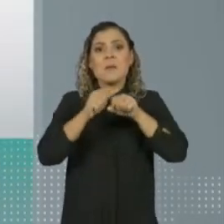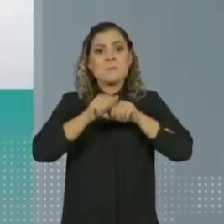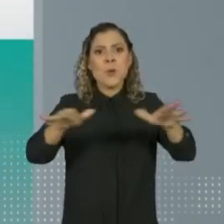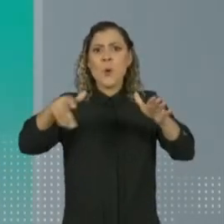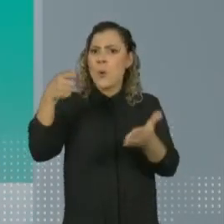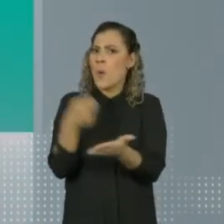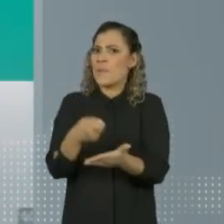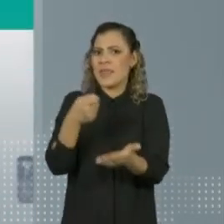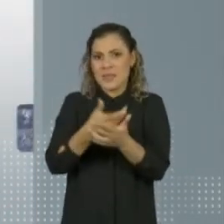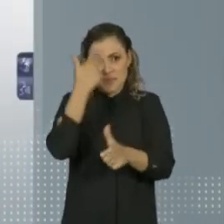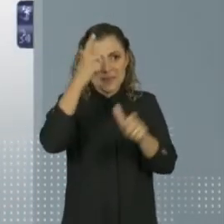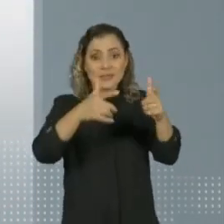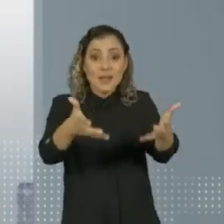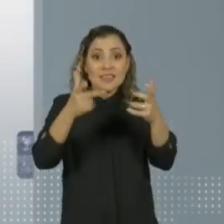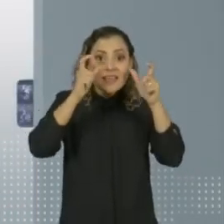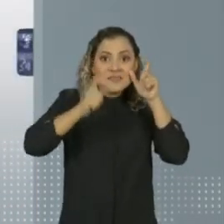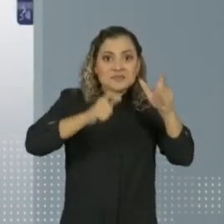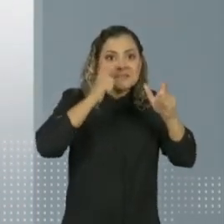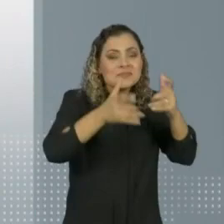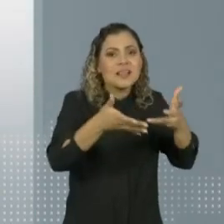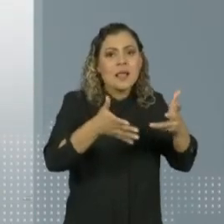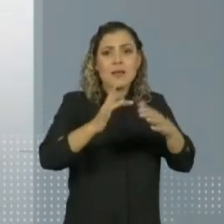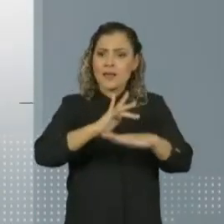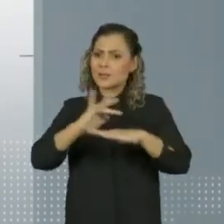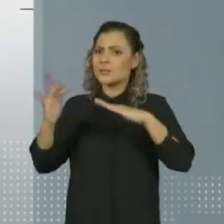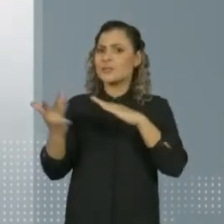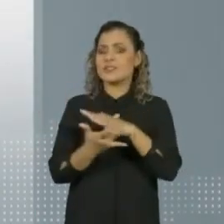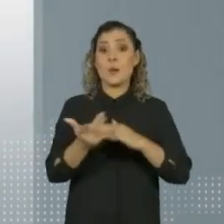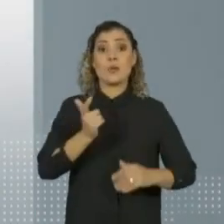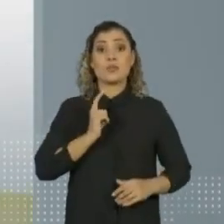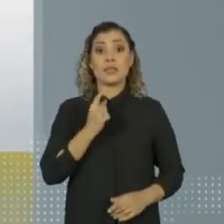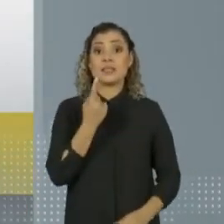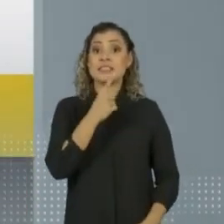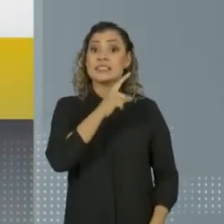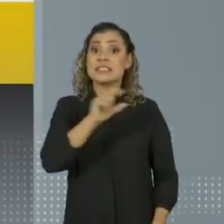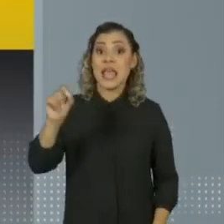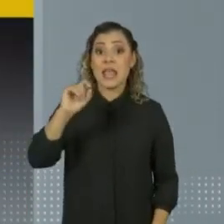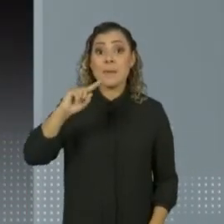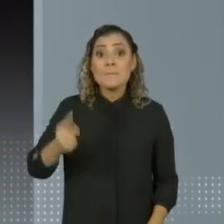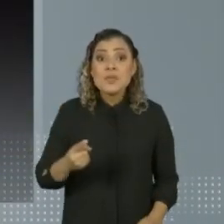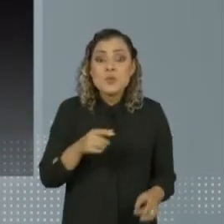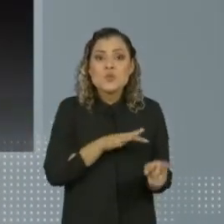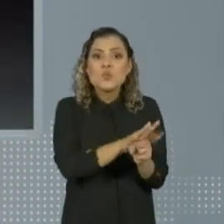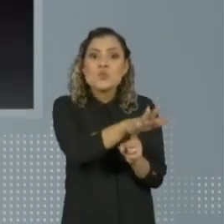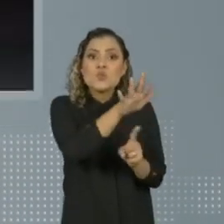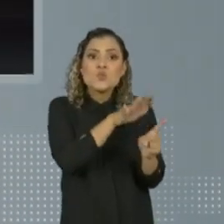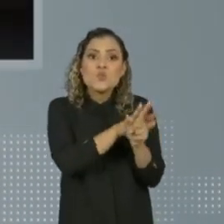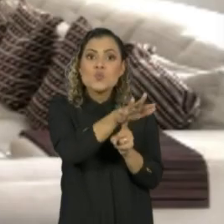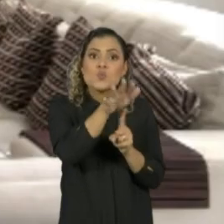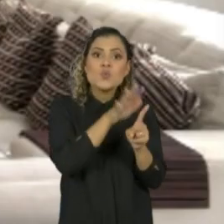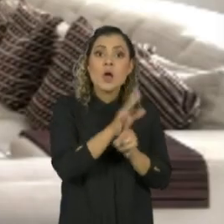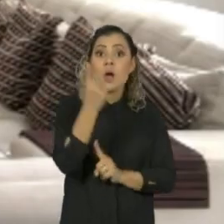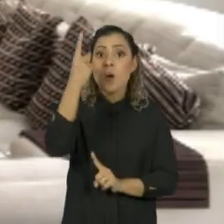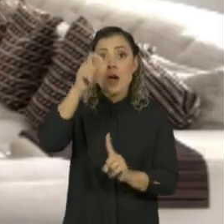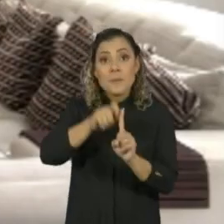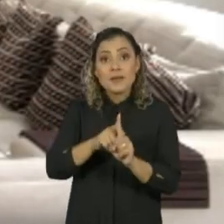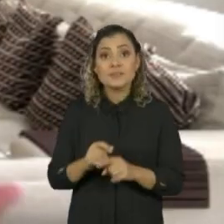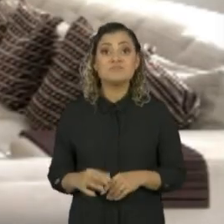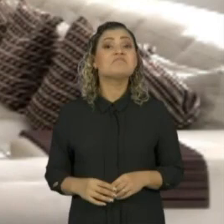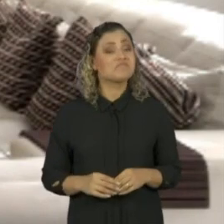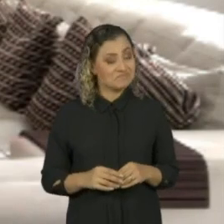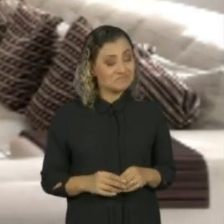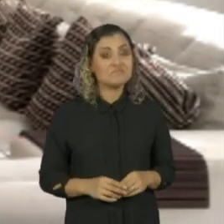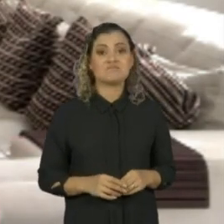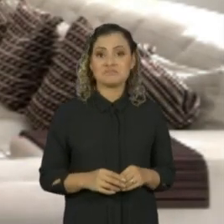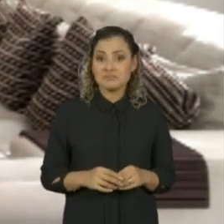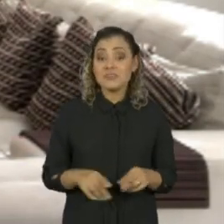obrigatória para muita gente. Só em uma rede social surgiram 100 mil novos seguidores em um mês. E também a